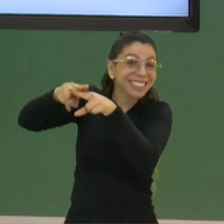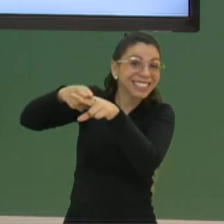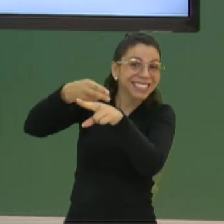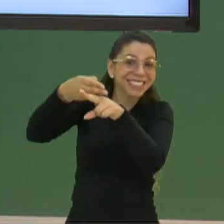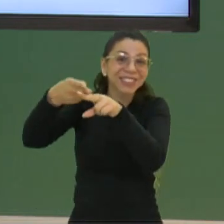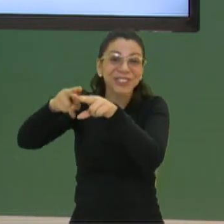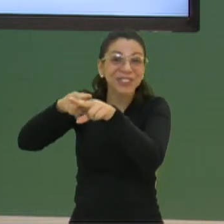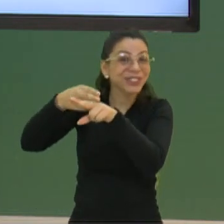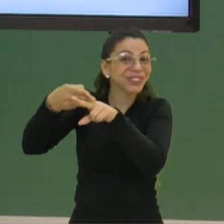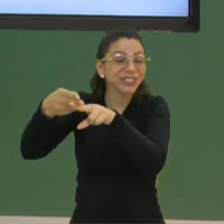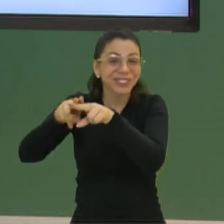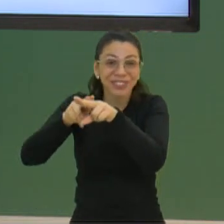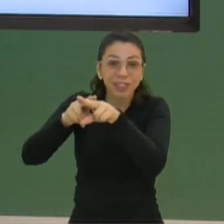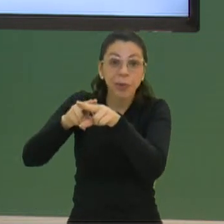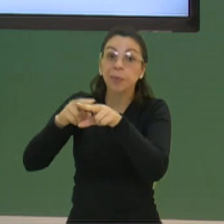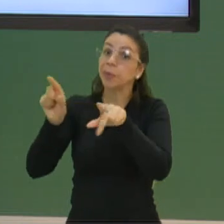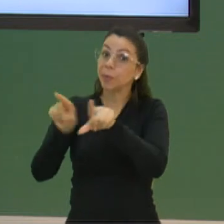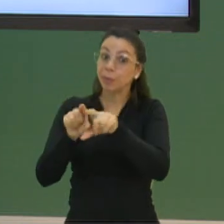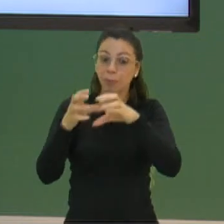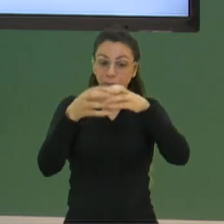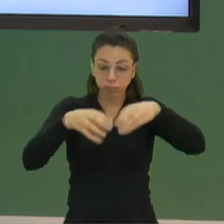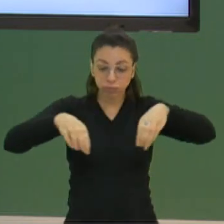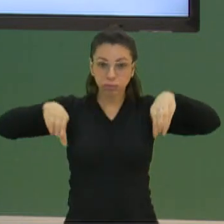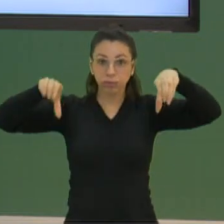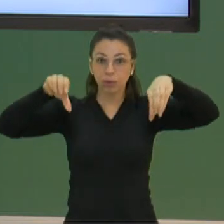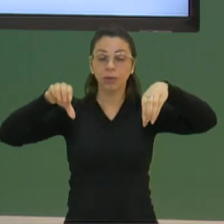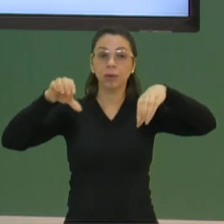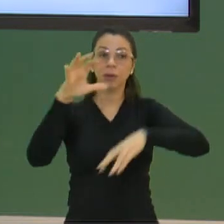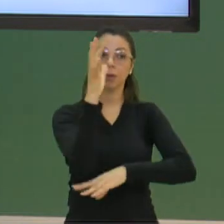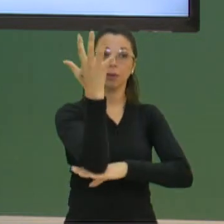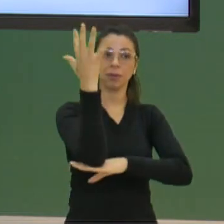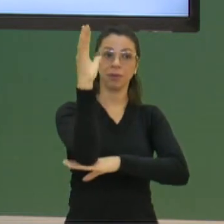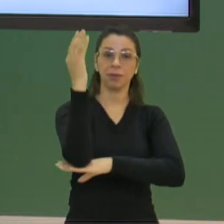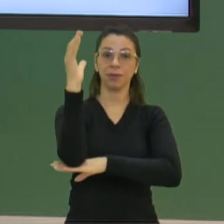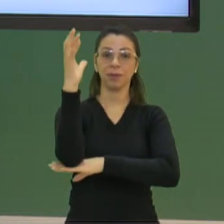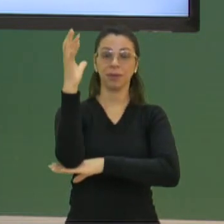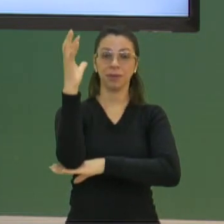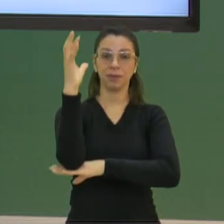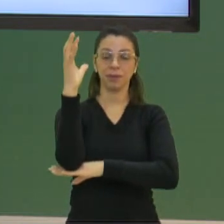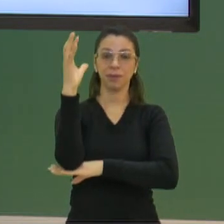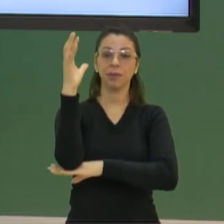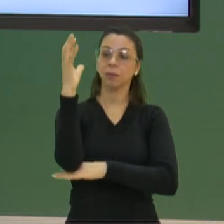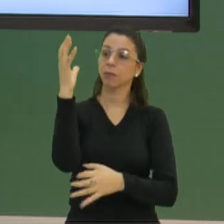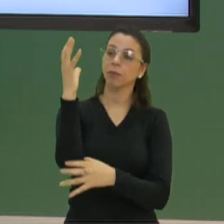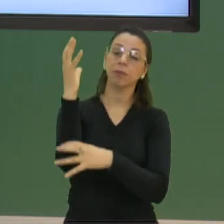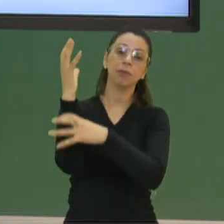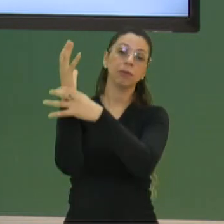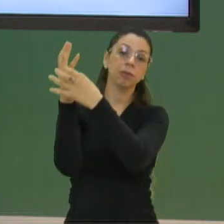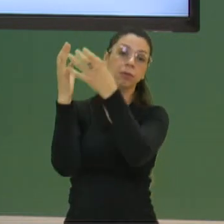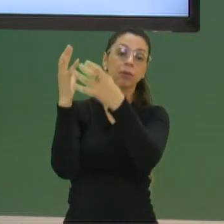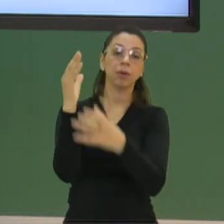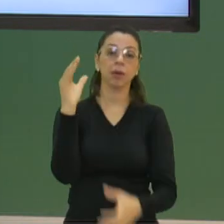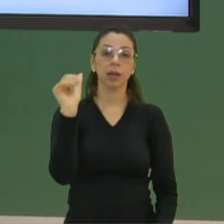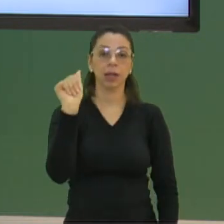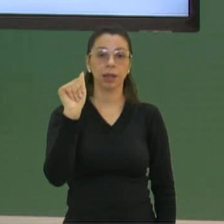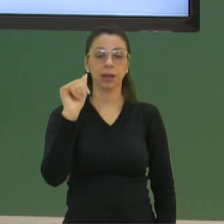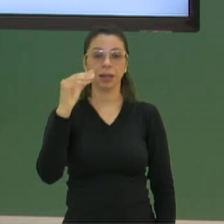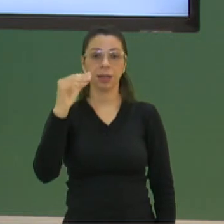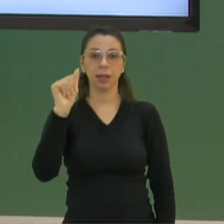É, chocolate vem de uma semente que vem de uma árvore que provém o fruto do cacau.